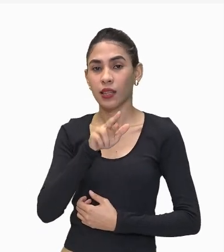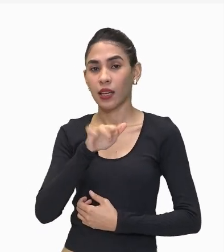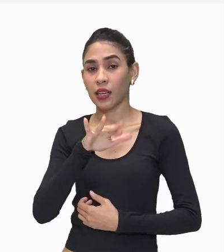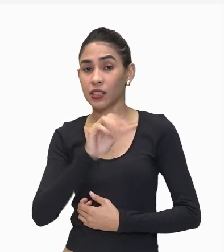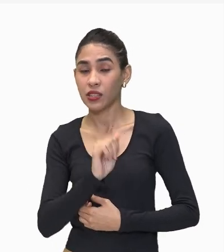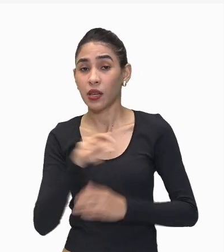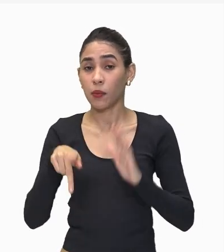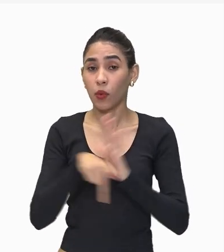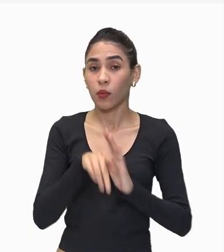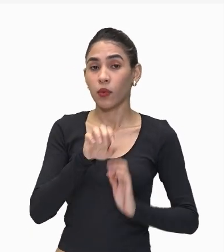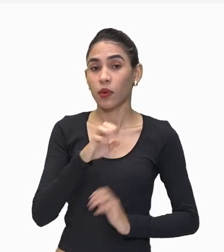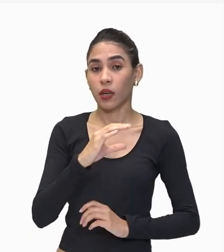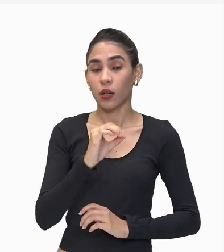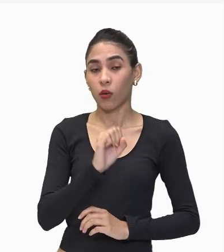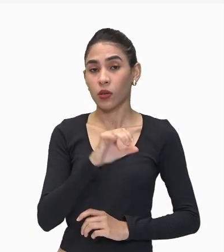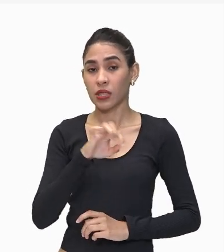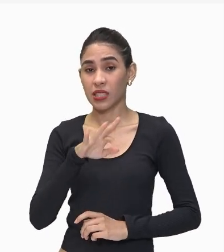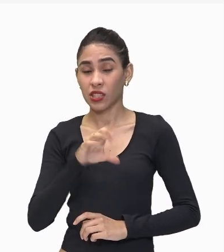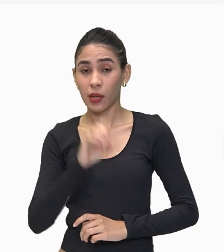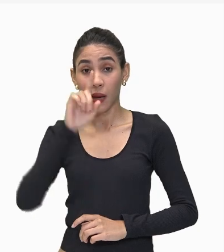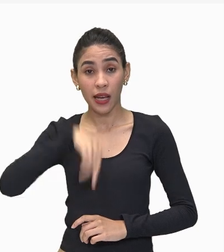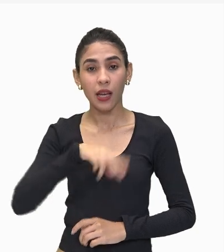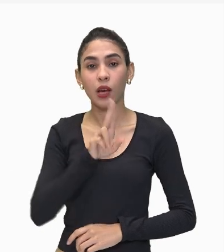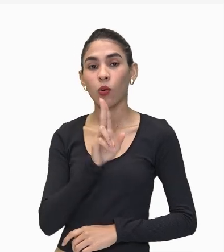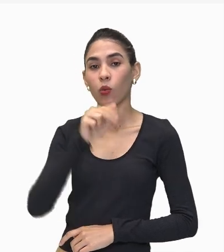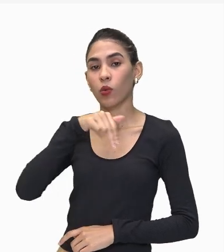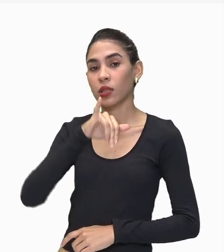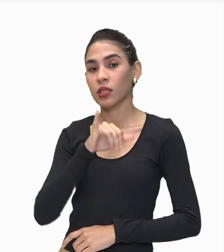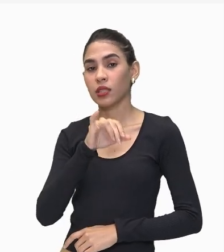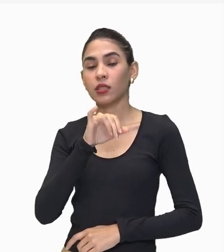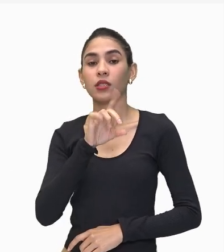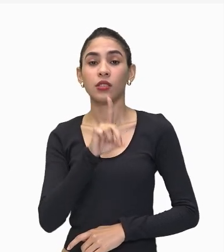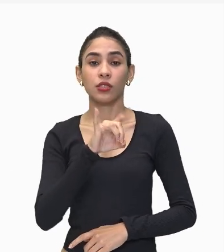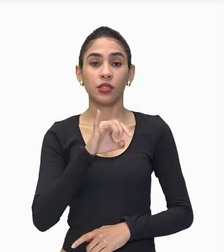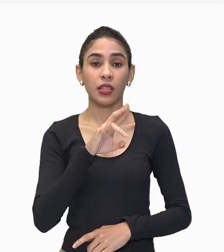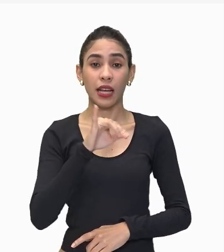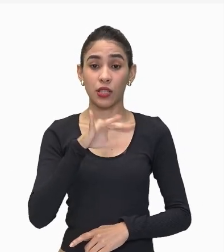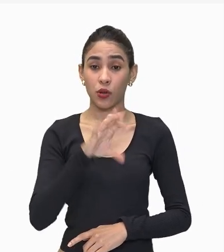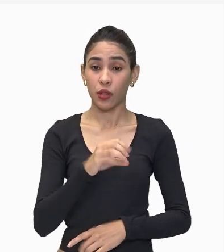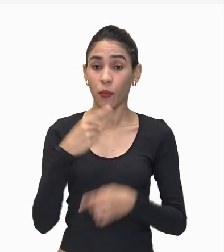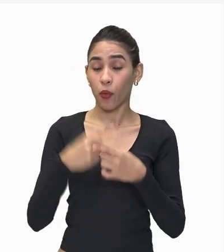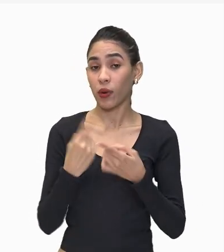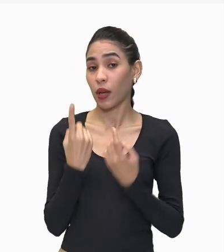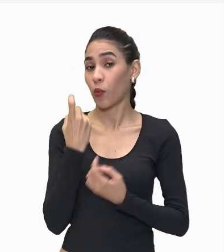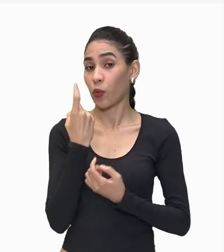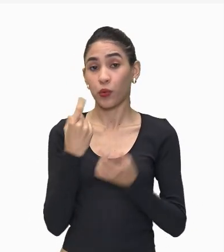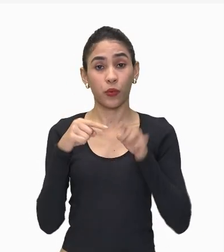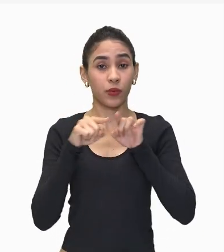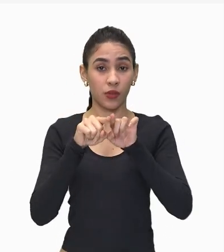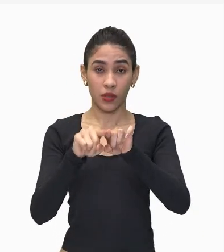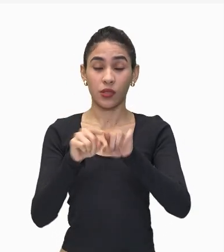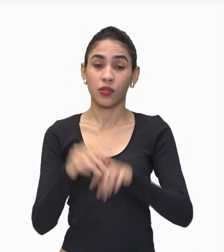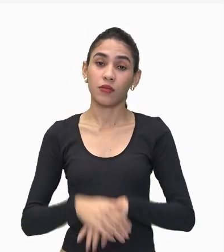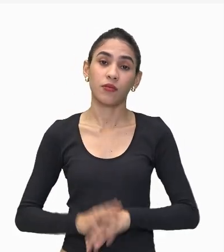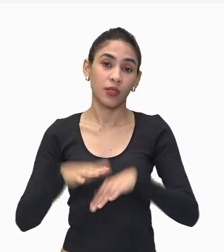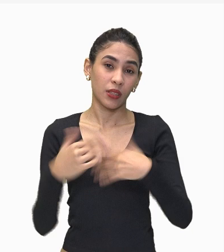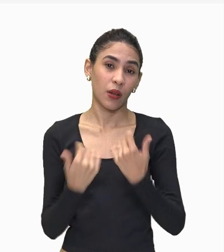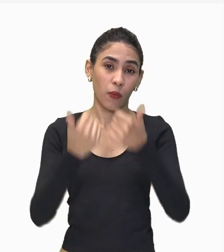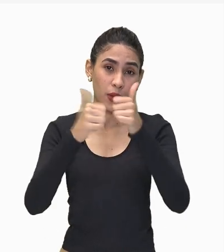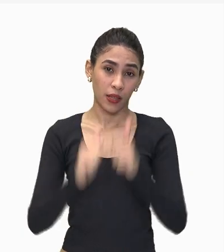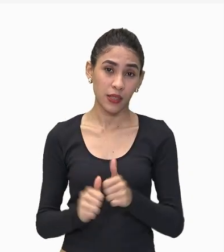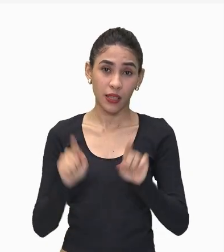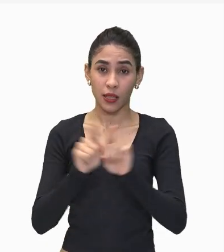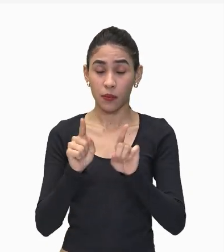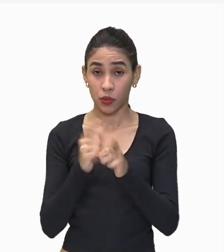energia unidirecional Porque ela vai seguir Um único sentido Para a gente analisar Estudar o fluxo de energia